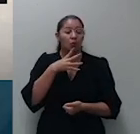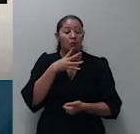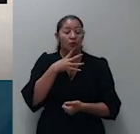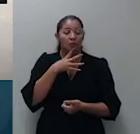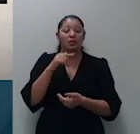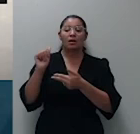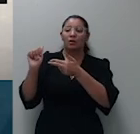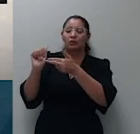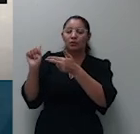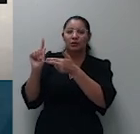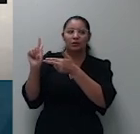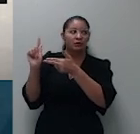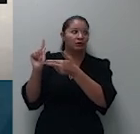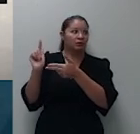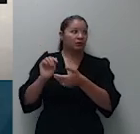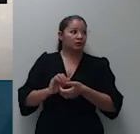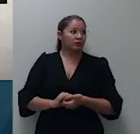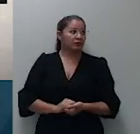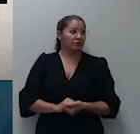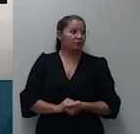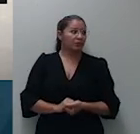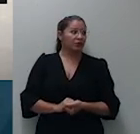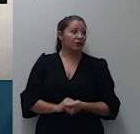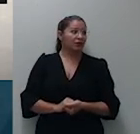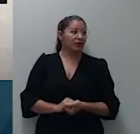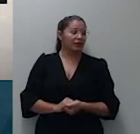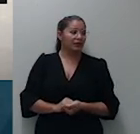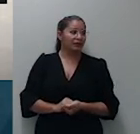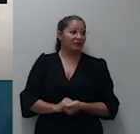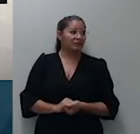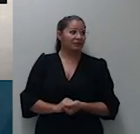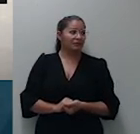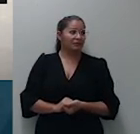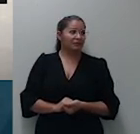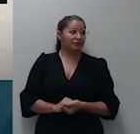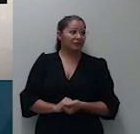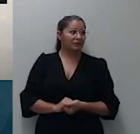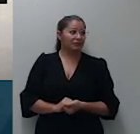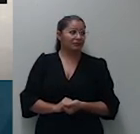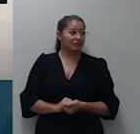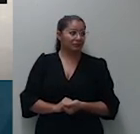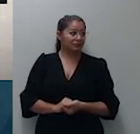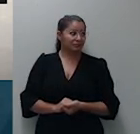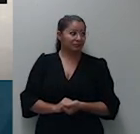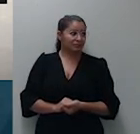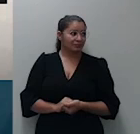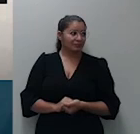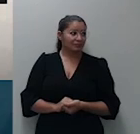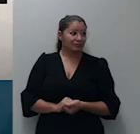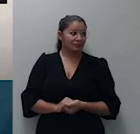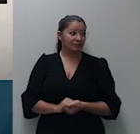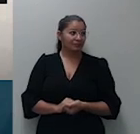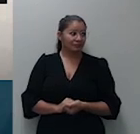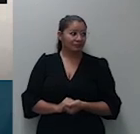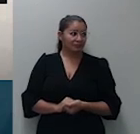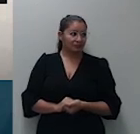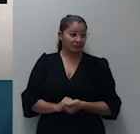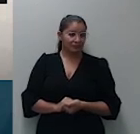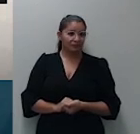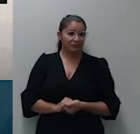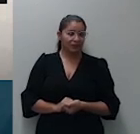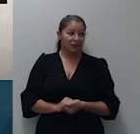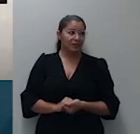da decisão monocrática para não prover o recurso especial há alguma divergência senhor